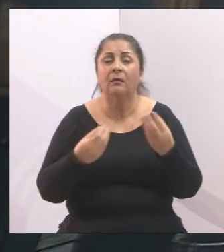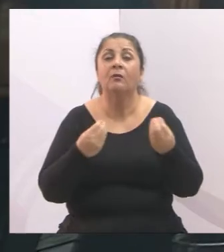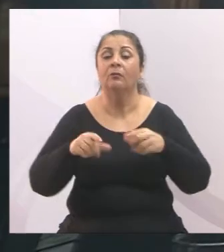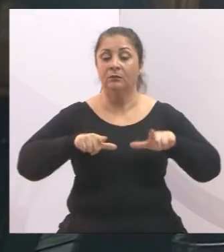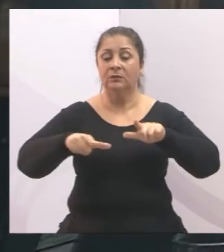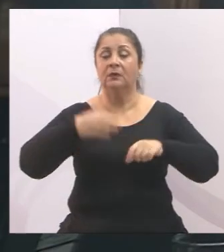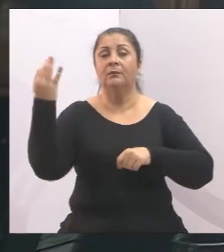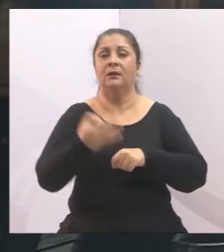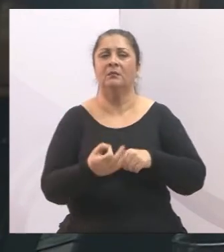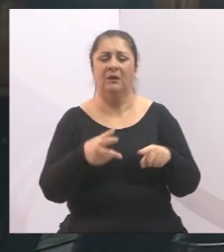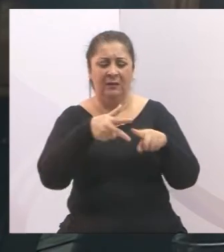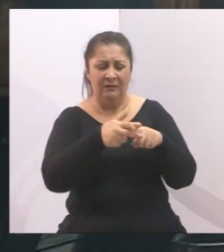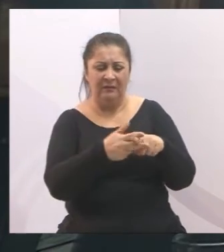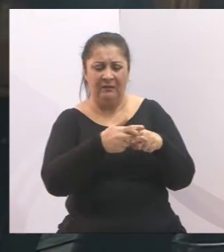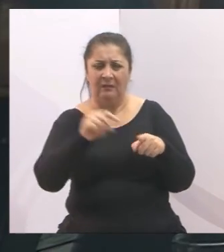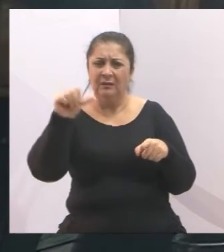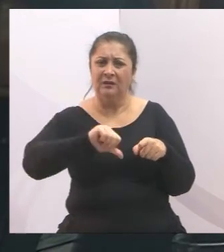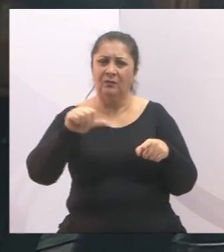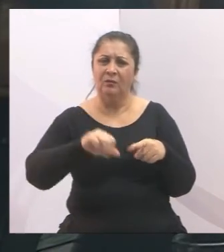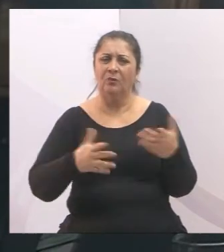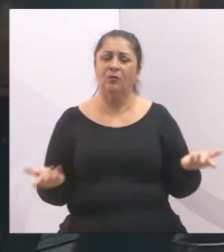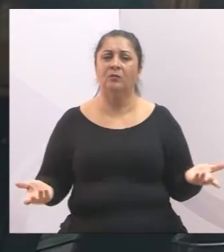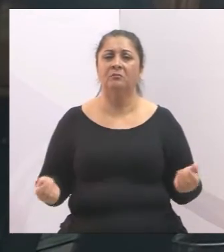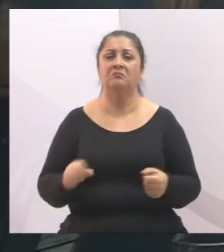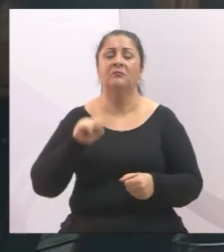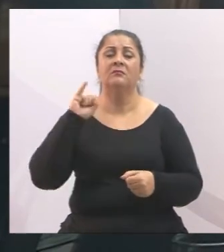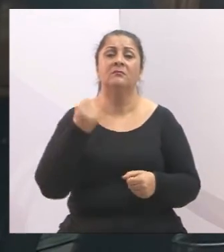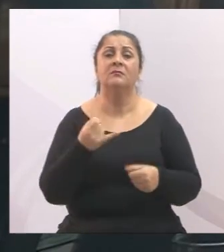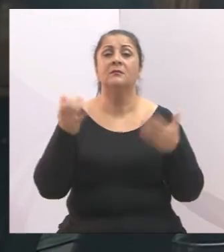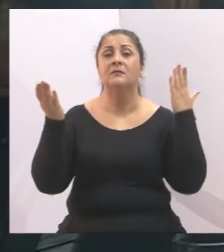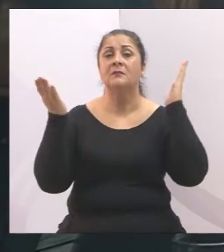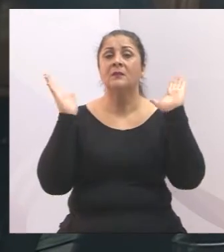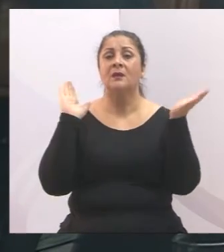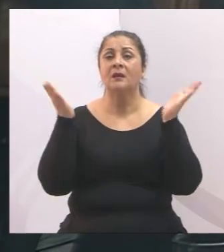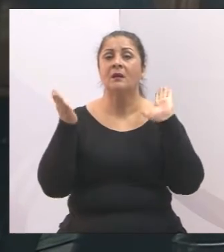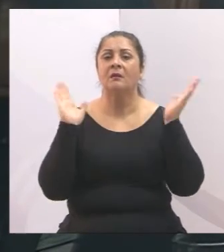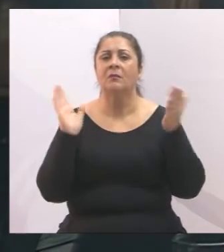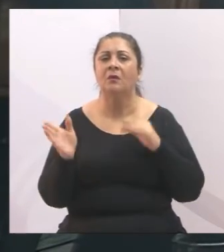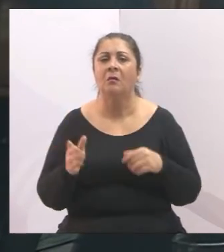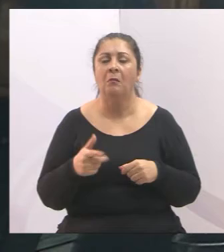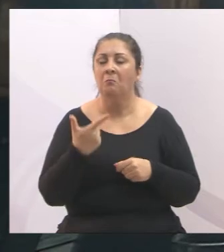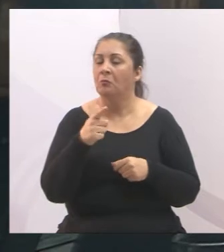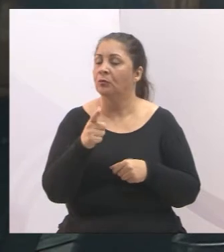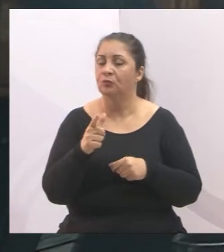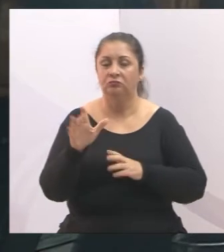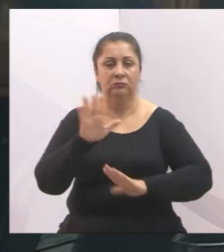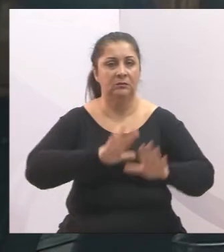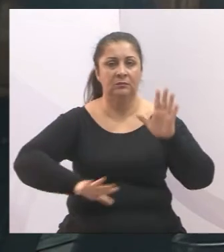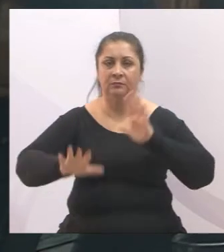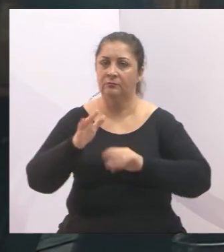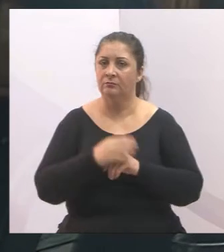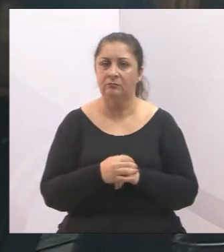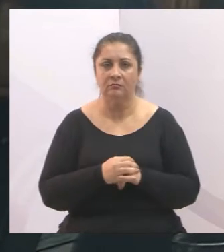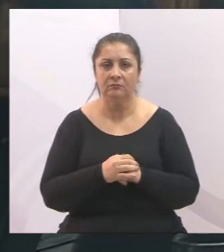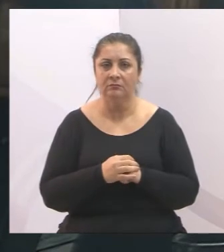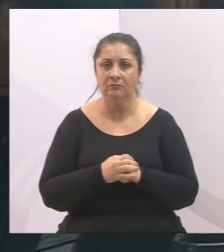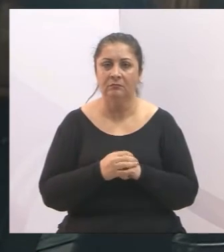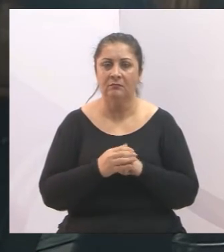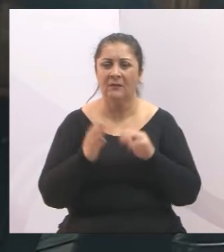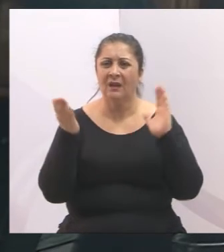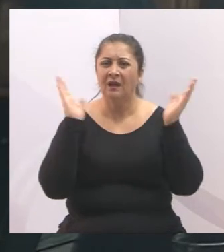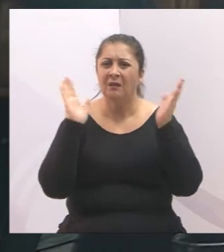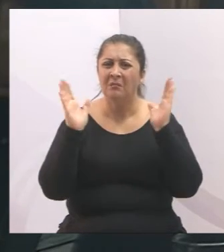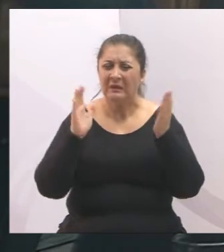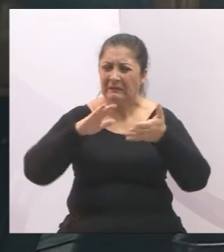serviços, porque uma vez que tem caminhões que não recebem a manutenção preventiva, caminhões que não têm